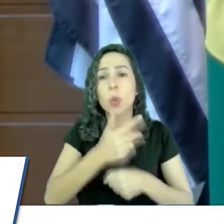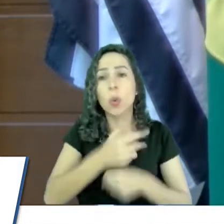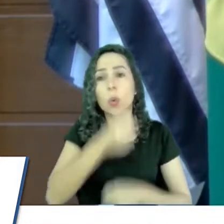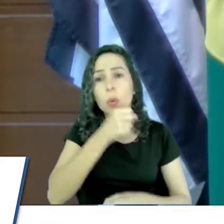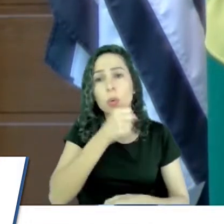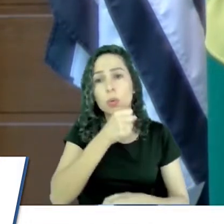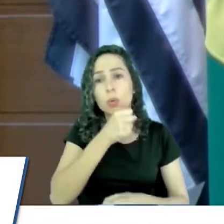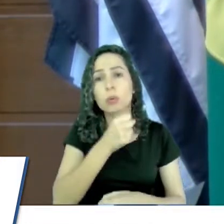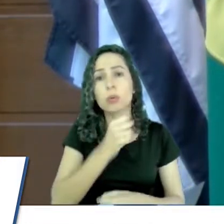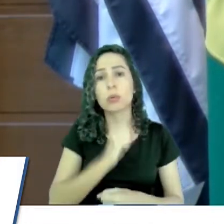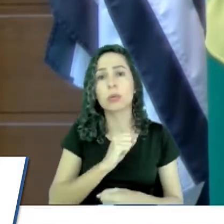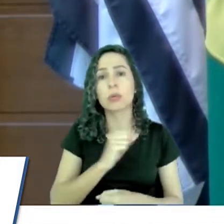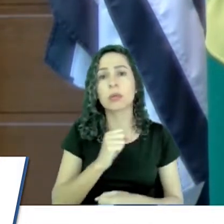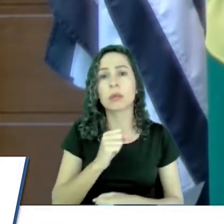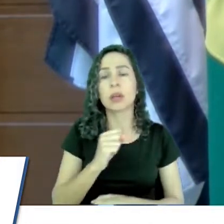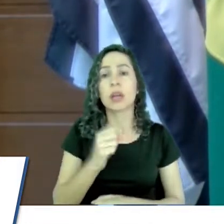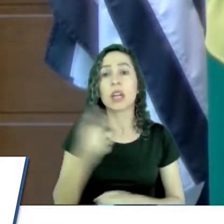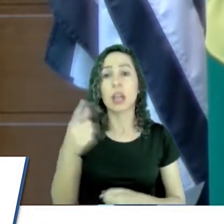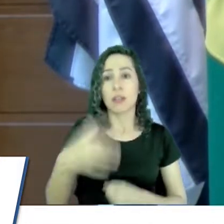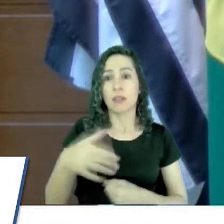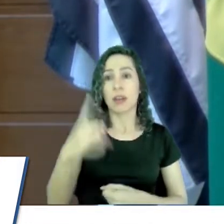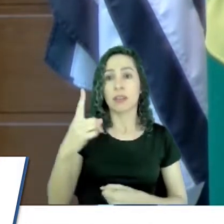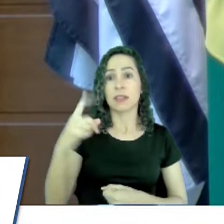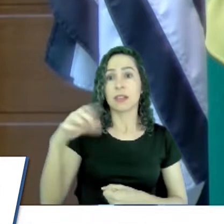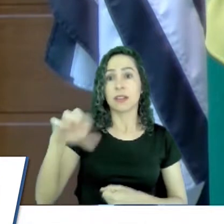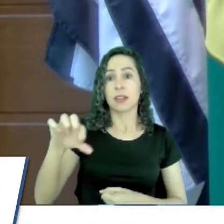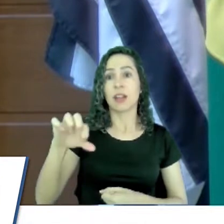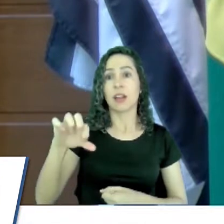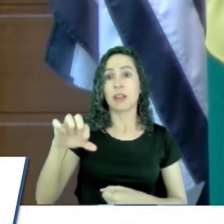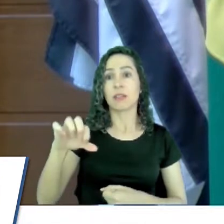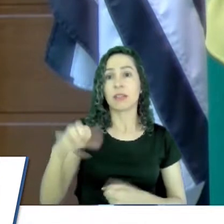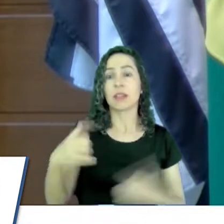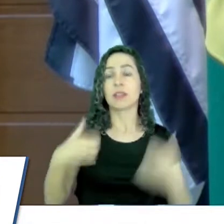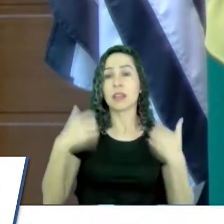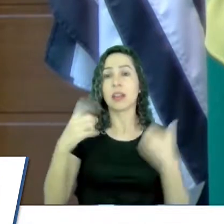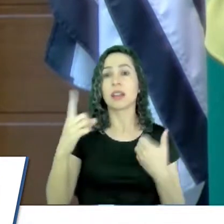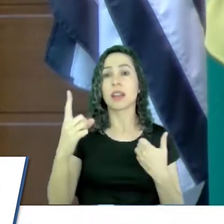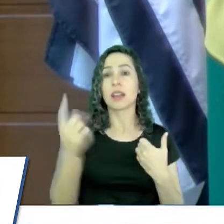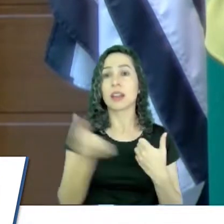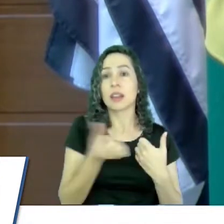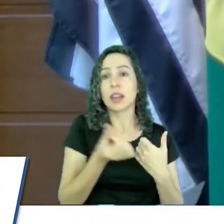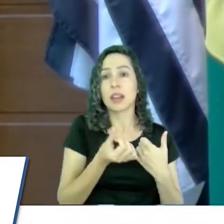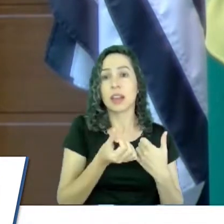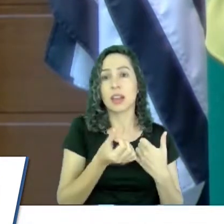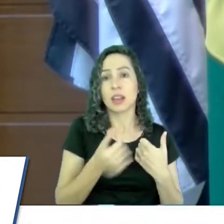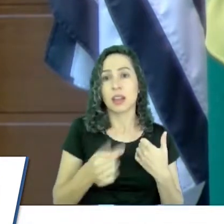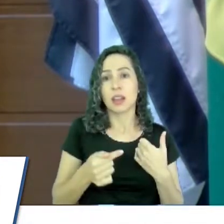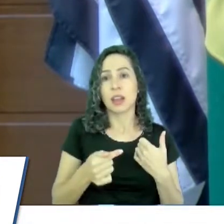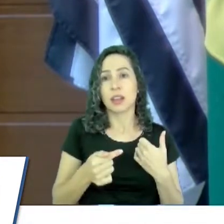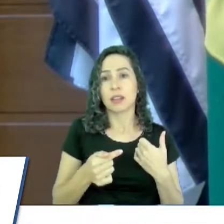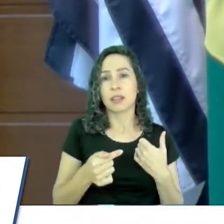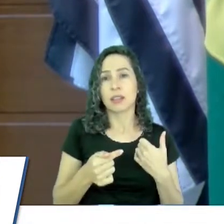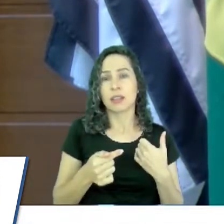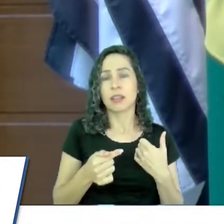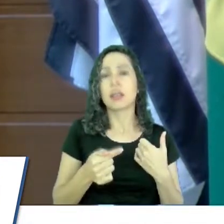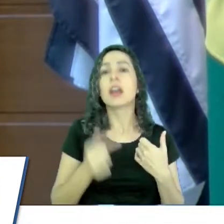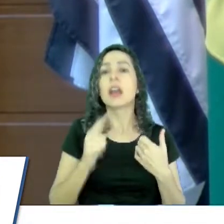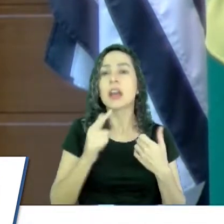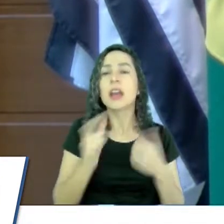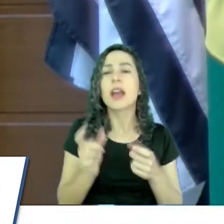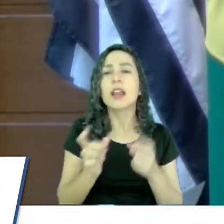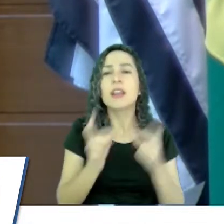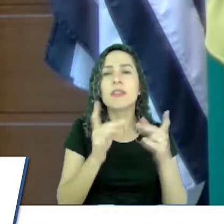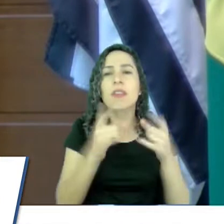De 19 agora, ele vai fazer 67 anos. E ele complementa a renda dele vendendo máscara.